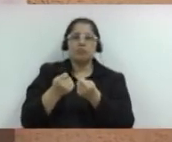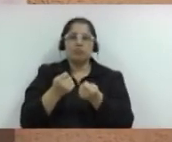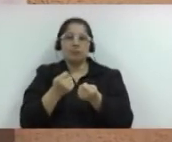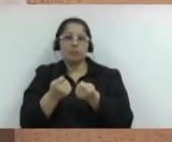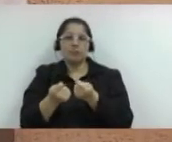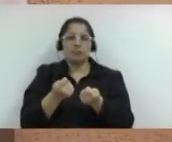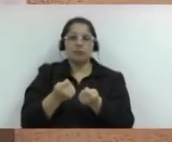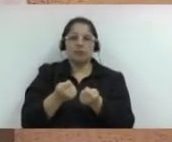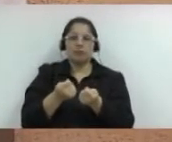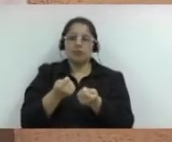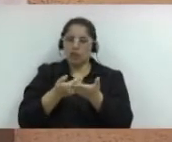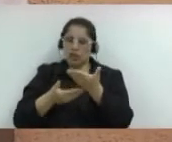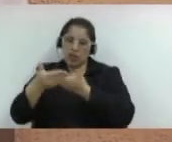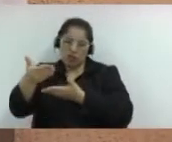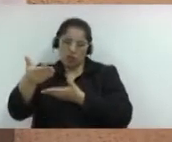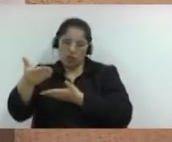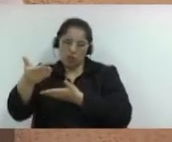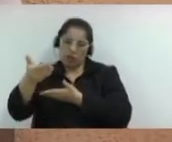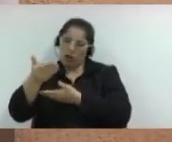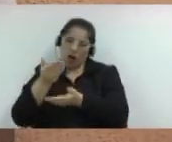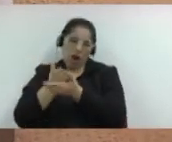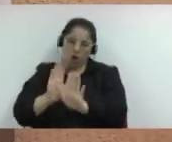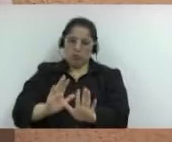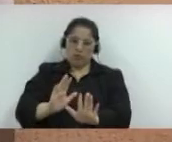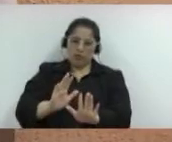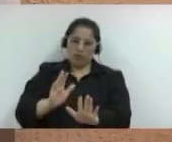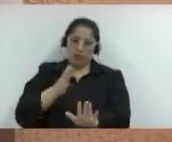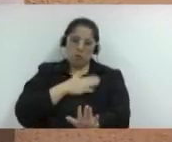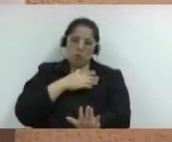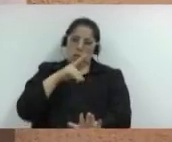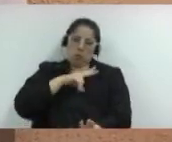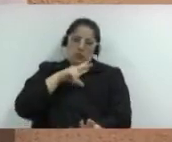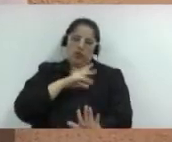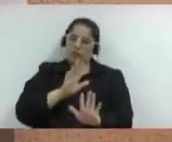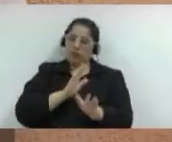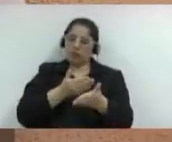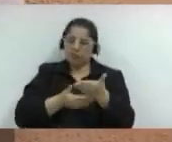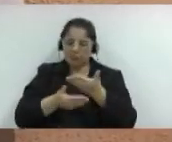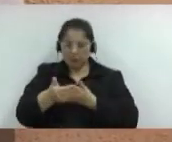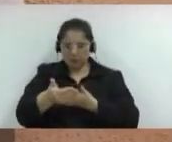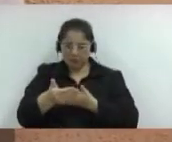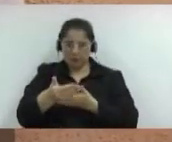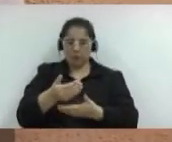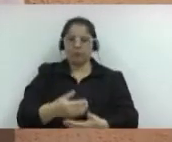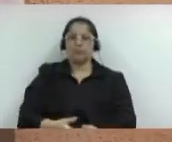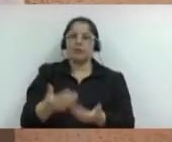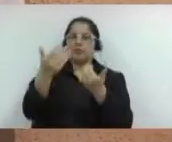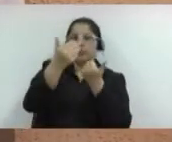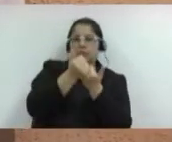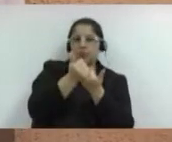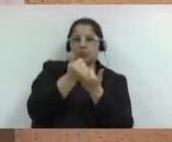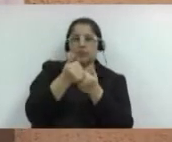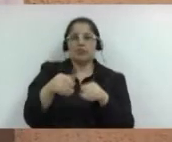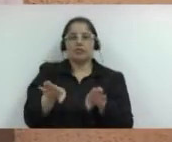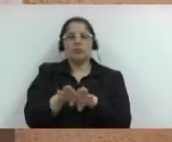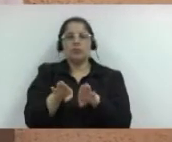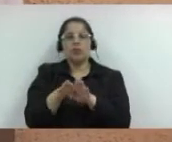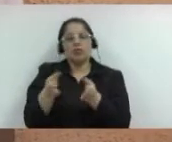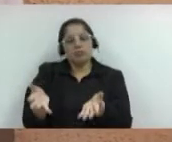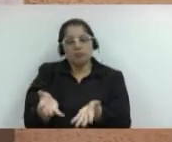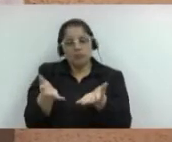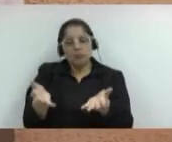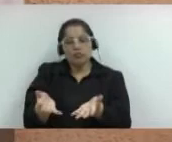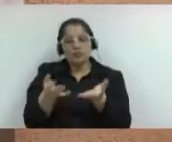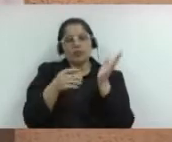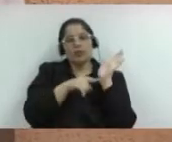não lhe pertence mais. A Feira de Trocas também estimula a solidariedade. Todos os